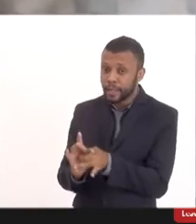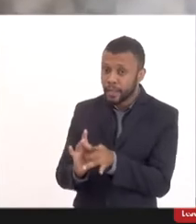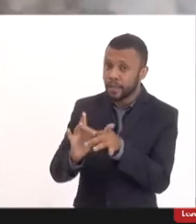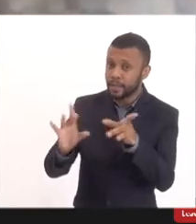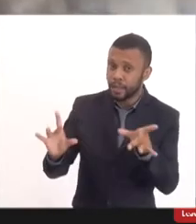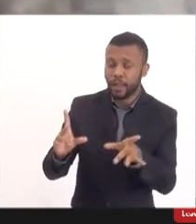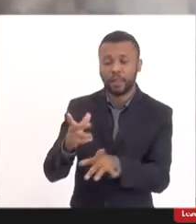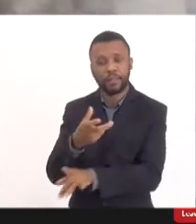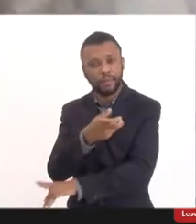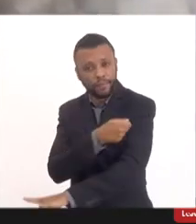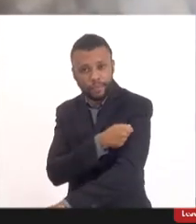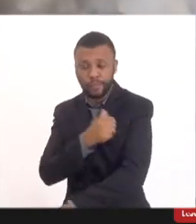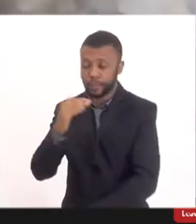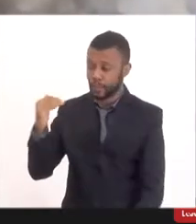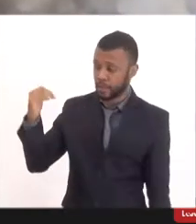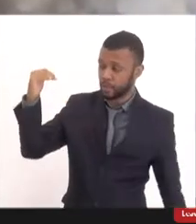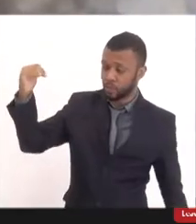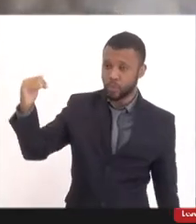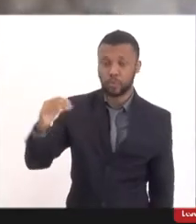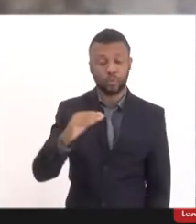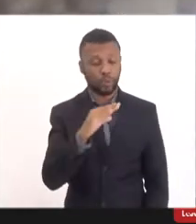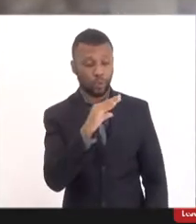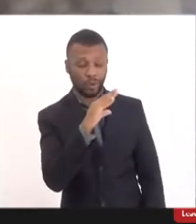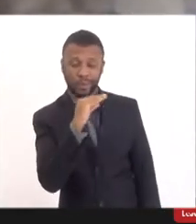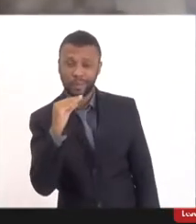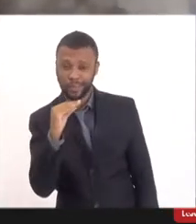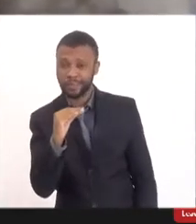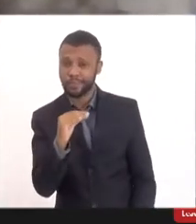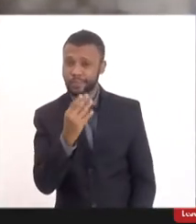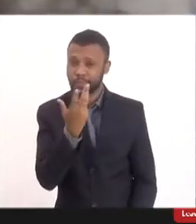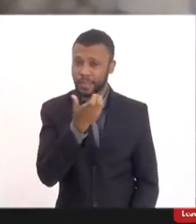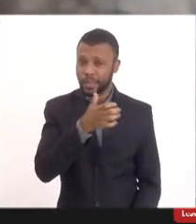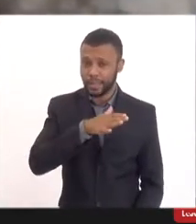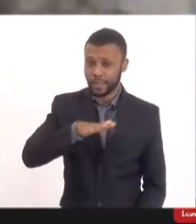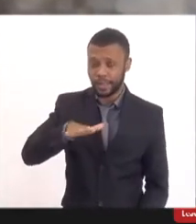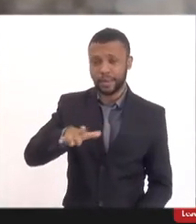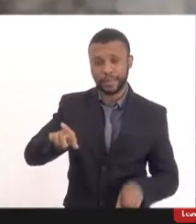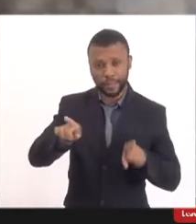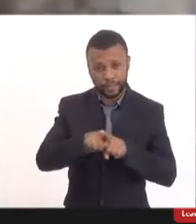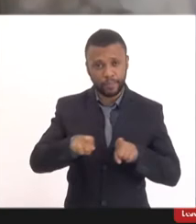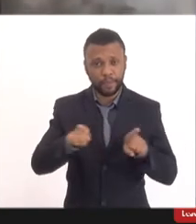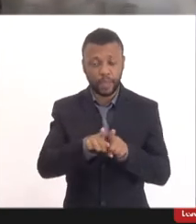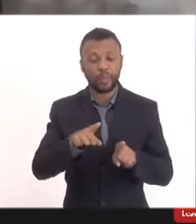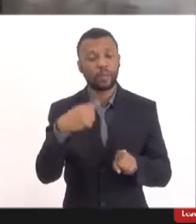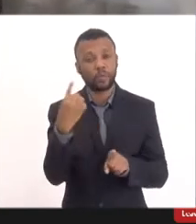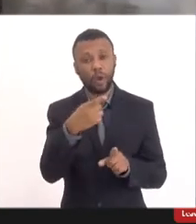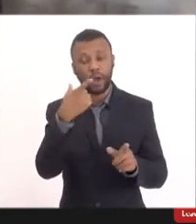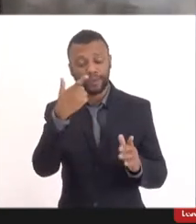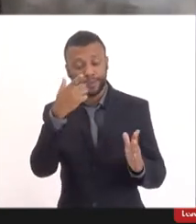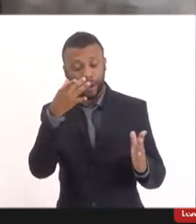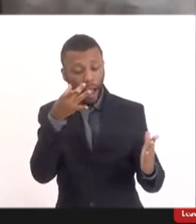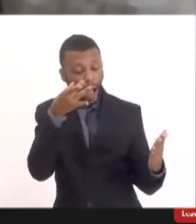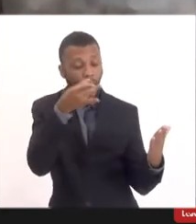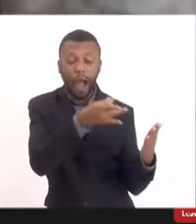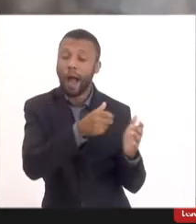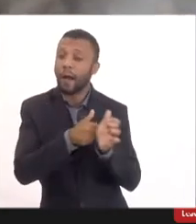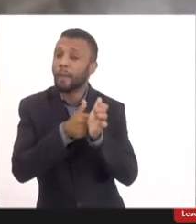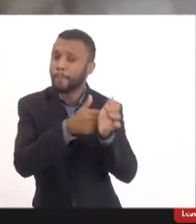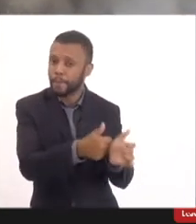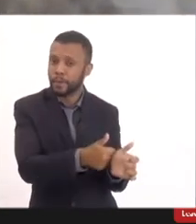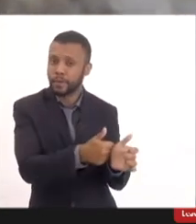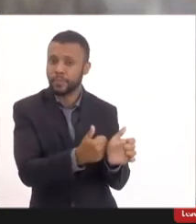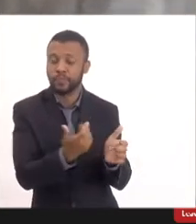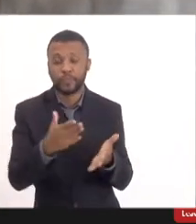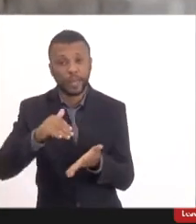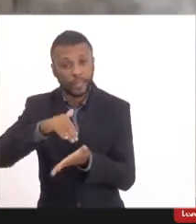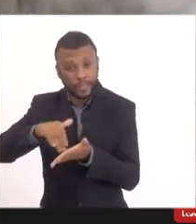vacinas, tanto em adultos, agora, quando crianças também. Isso a gente acompanha. E a Secretaria de Estado de Saúde, ela